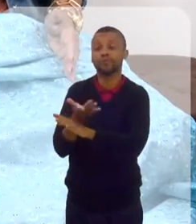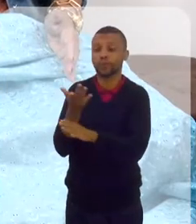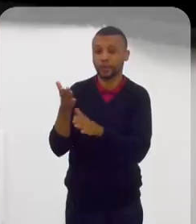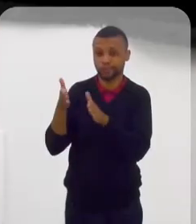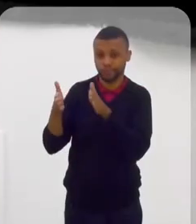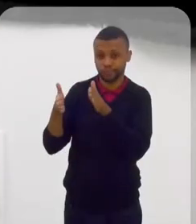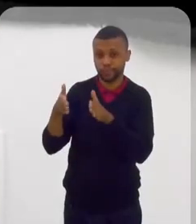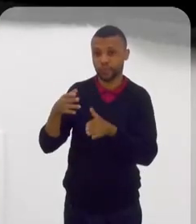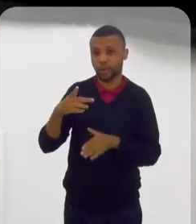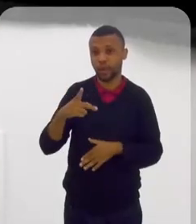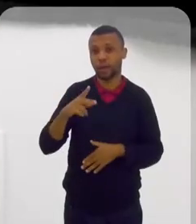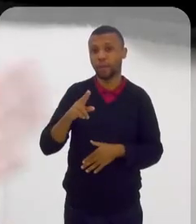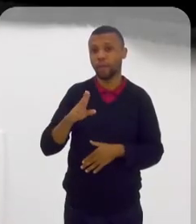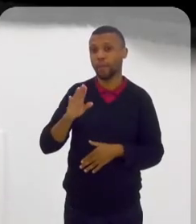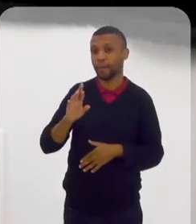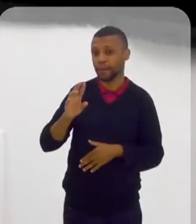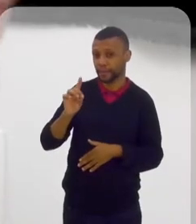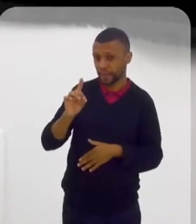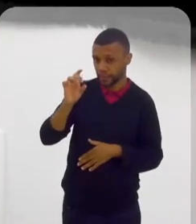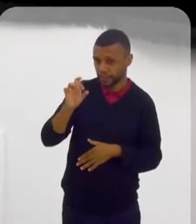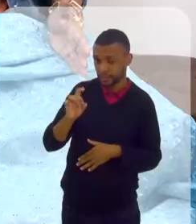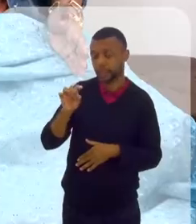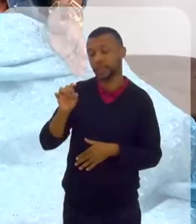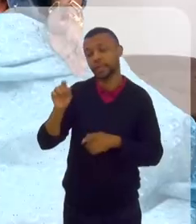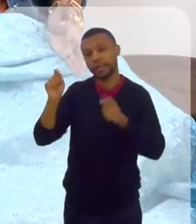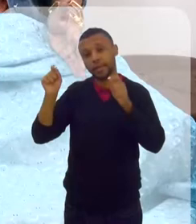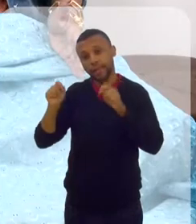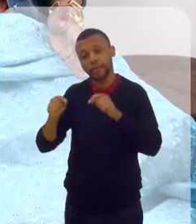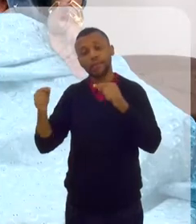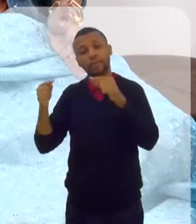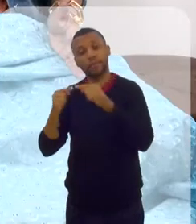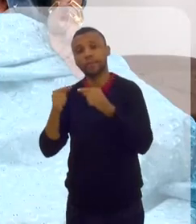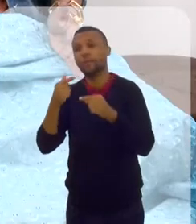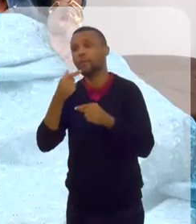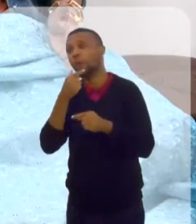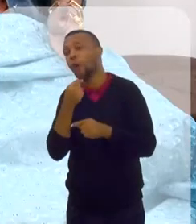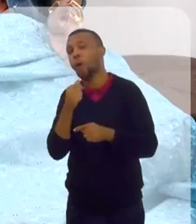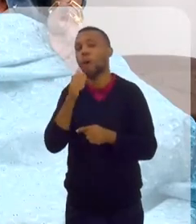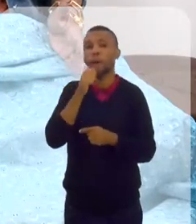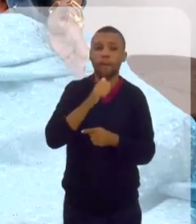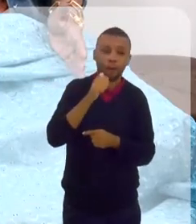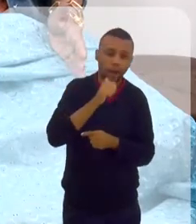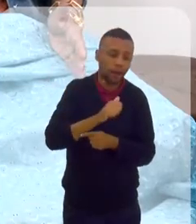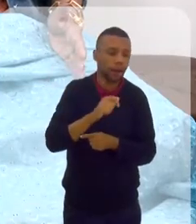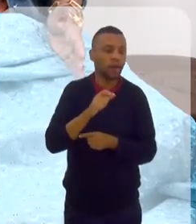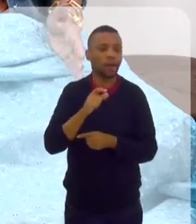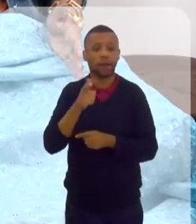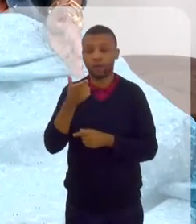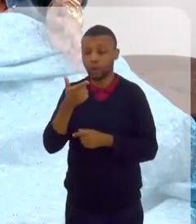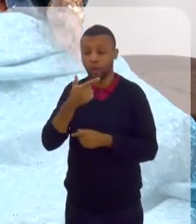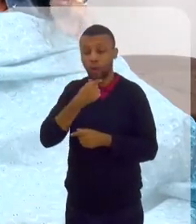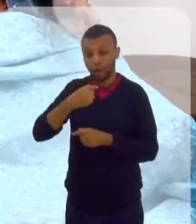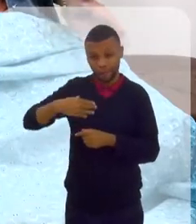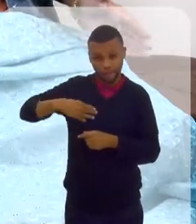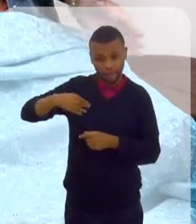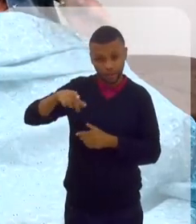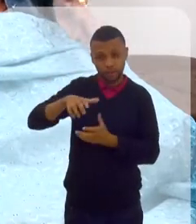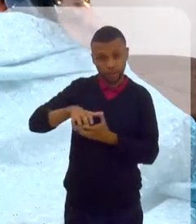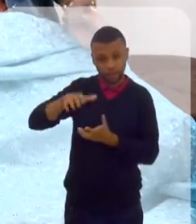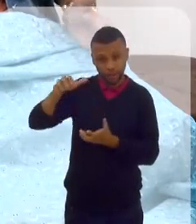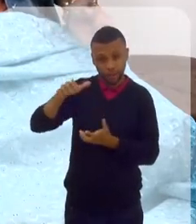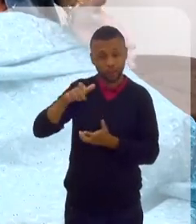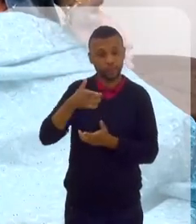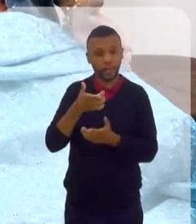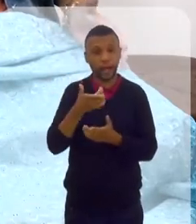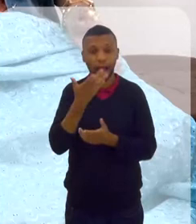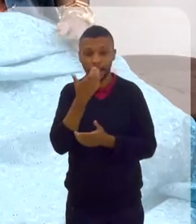que essa exatamente vai virar, tanto para o homem quanto para a mulher... o mais velho seu já vai começar. Sim, exatamente. E aí, você acredita que